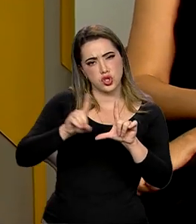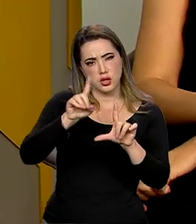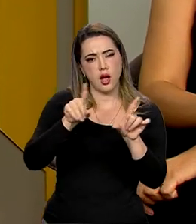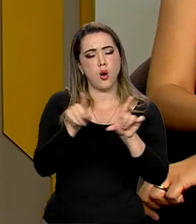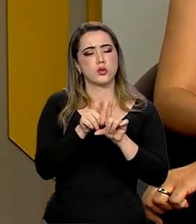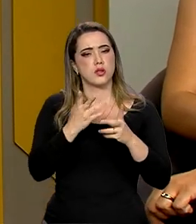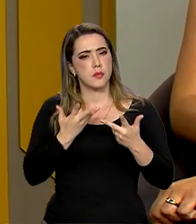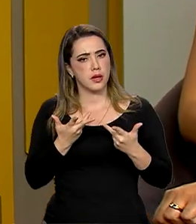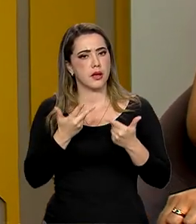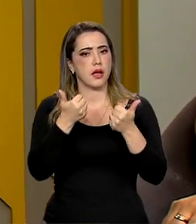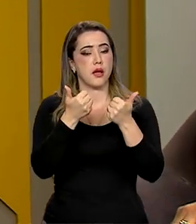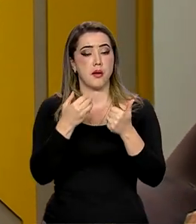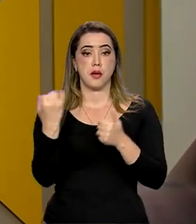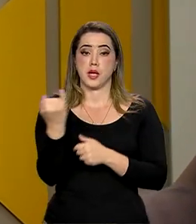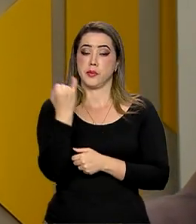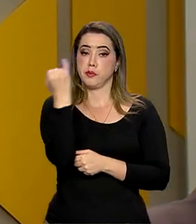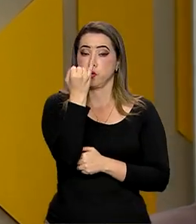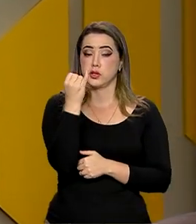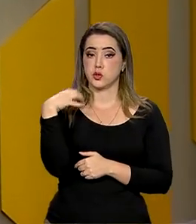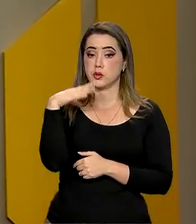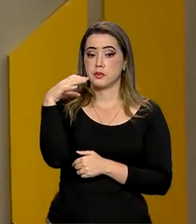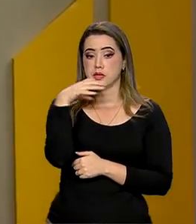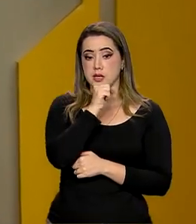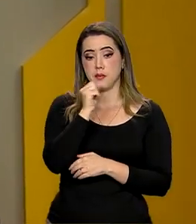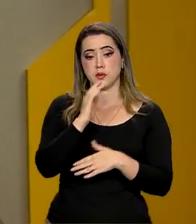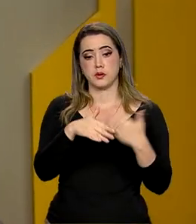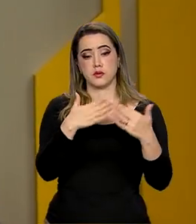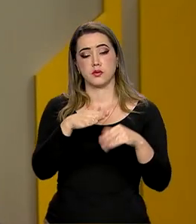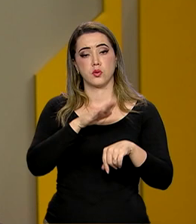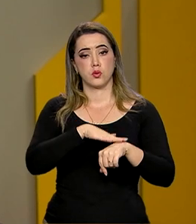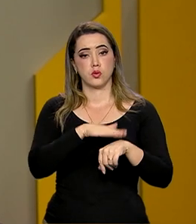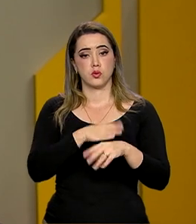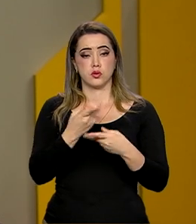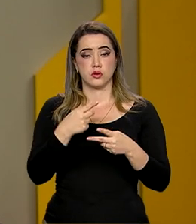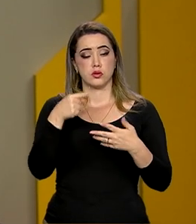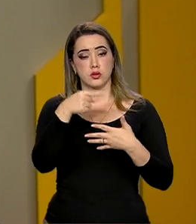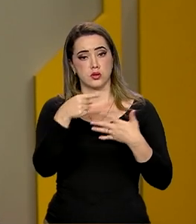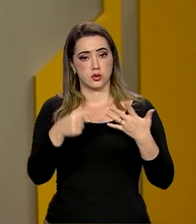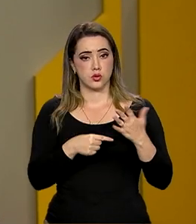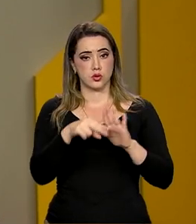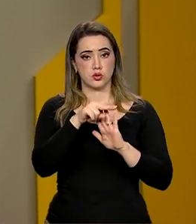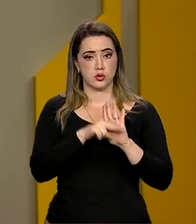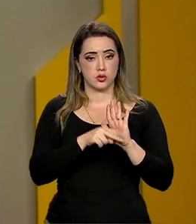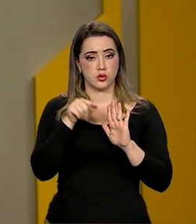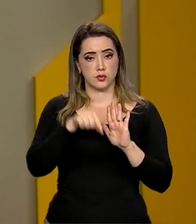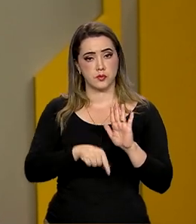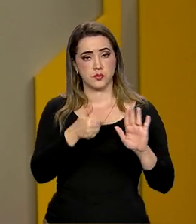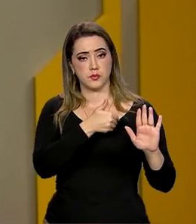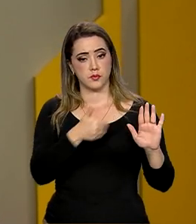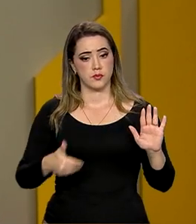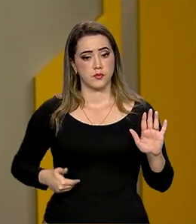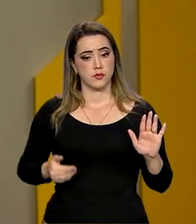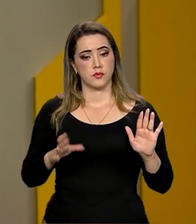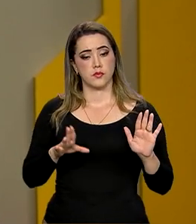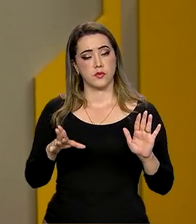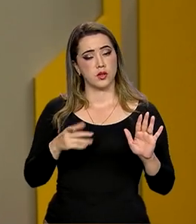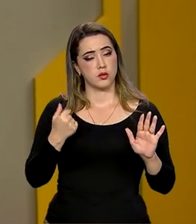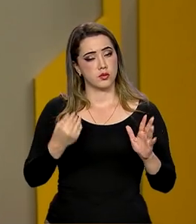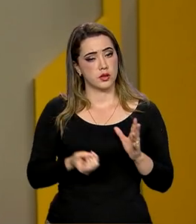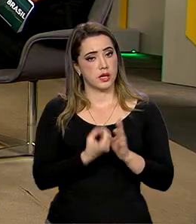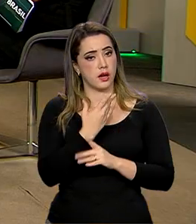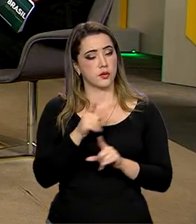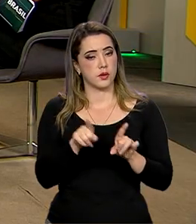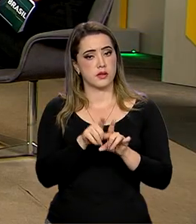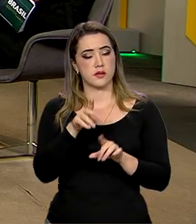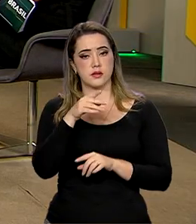agilizar o atendimento ao cidadão, não é? Tem medidas importantes que esse governo vem implementando, como,